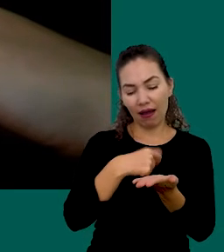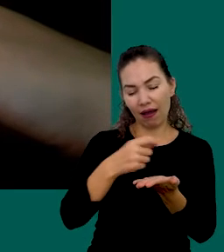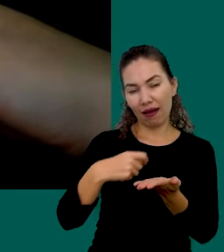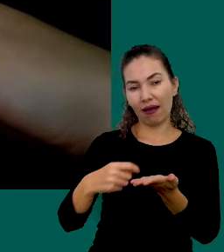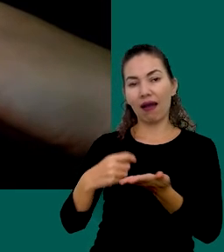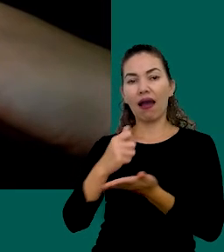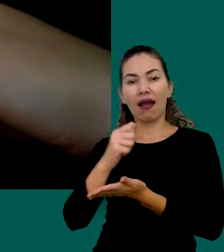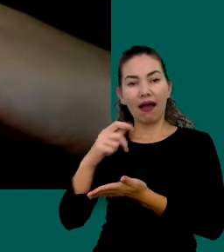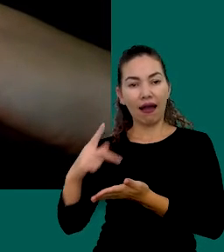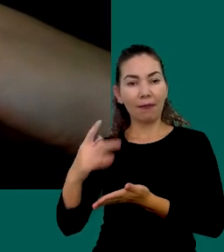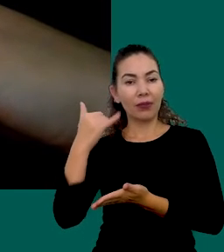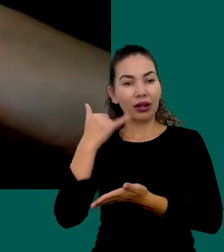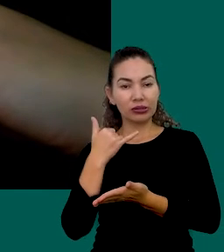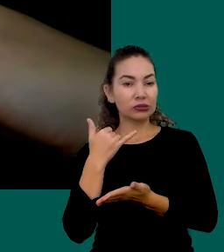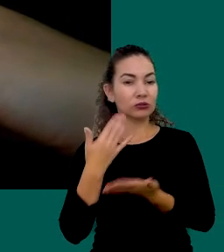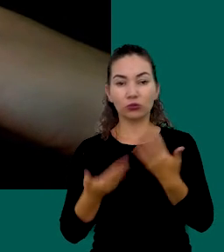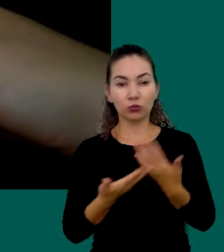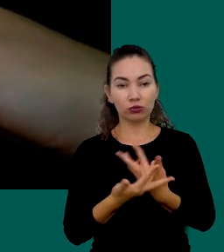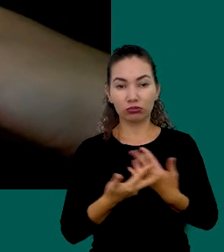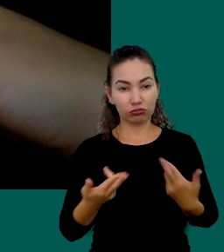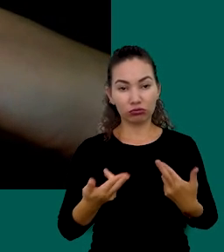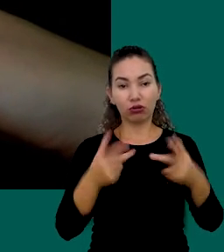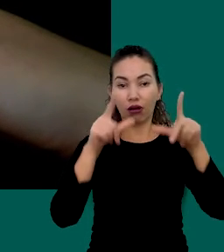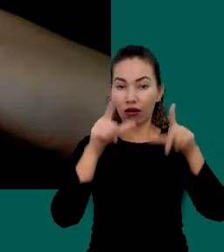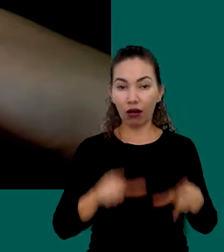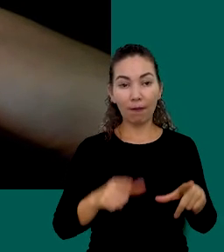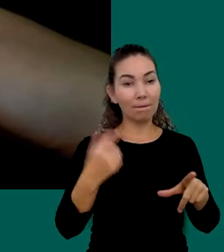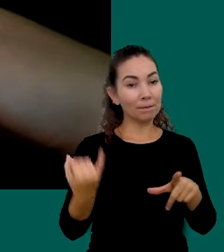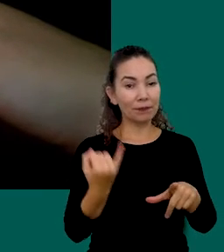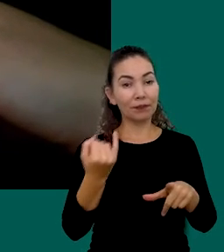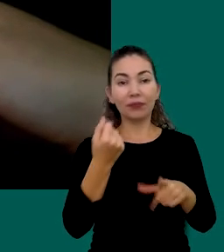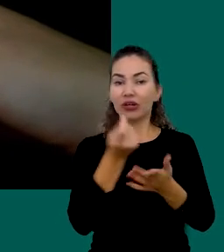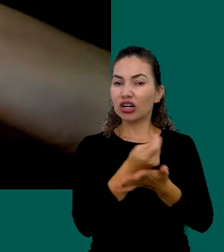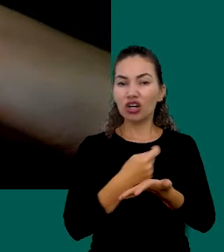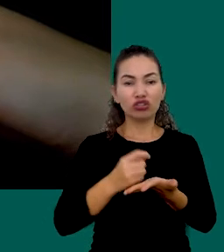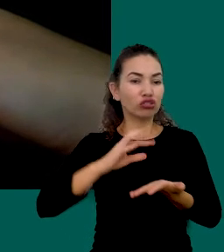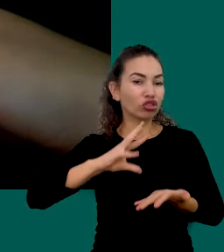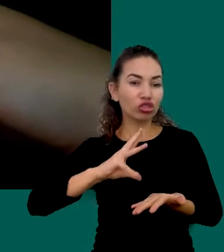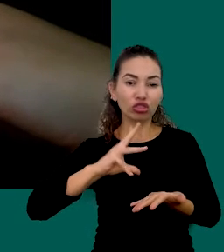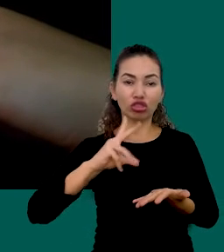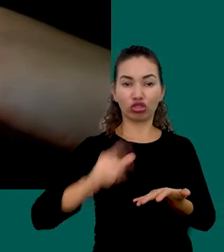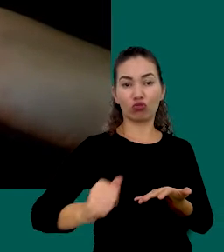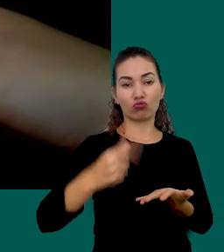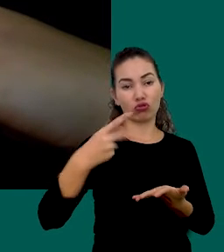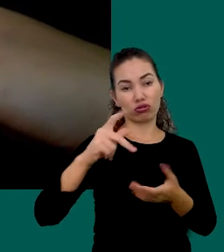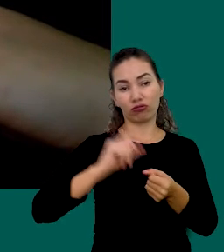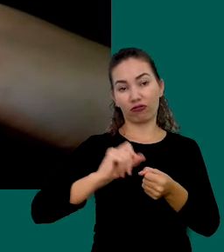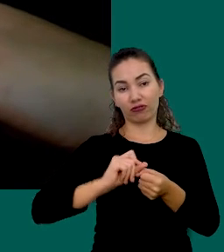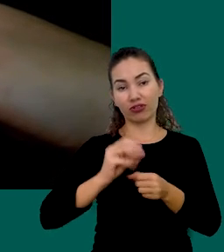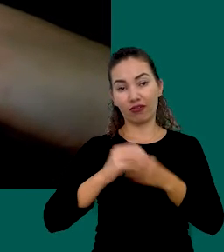Disciplina Para Sempre Anotar Todas As Movimentações Que Você Fizer